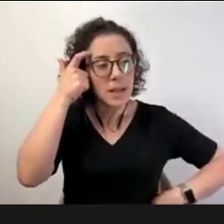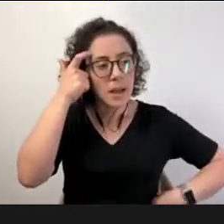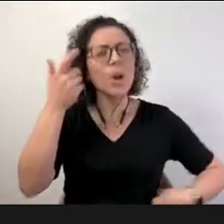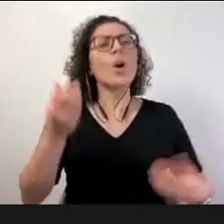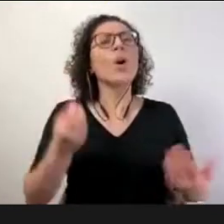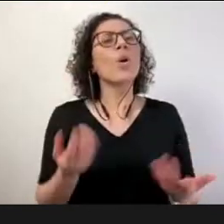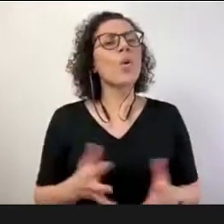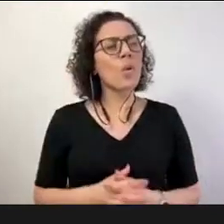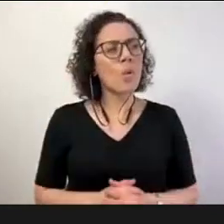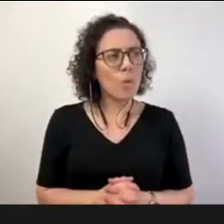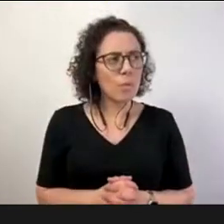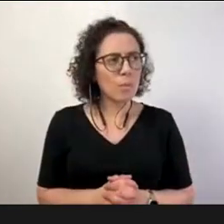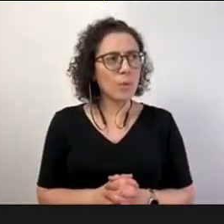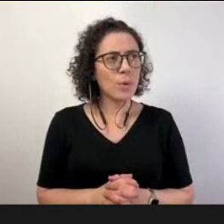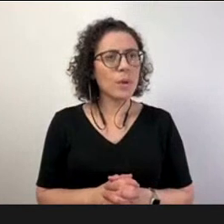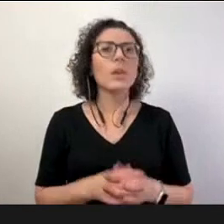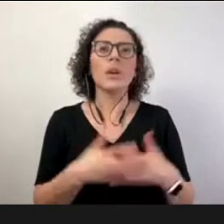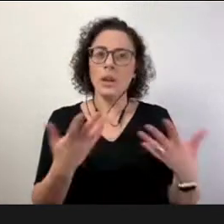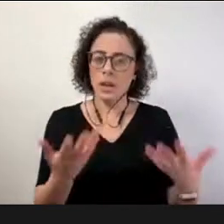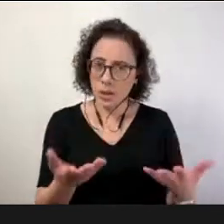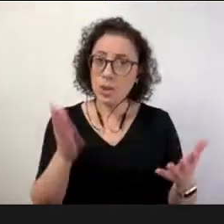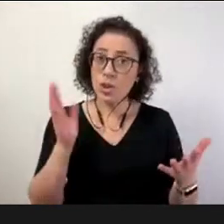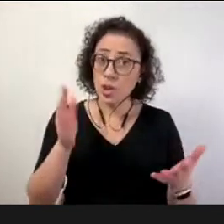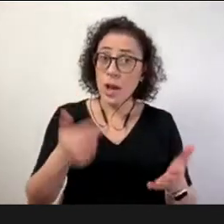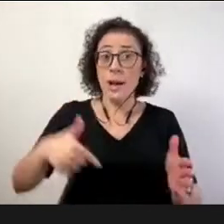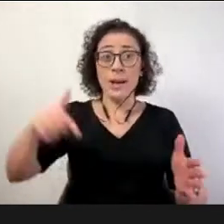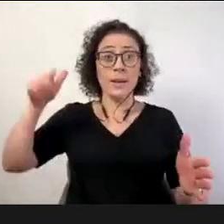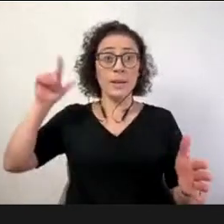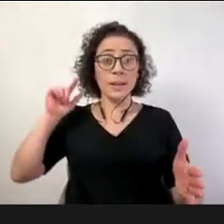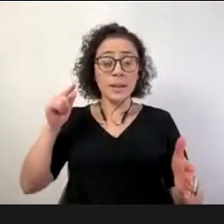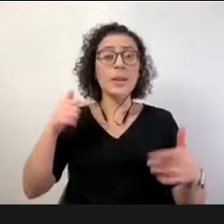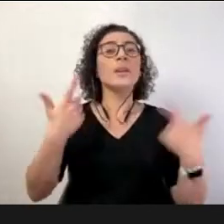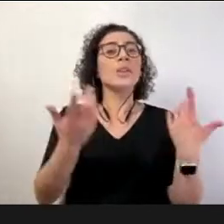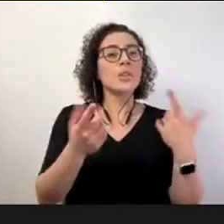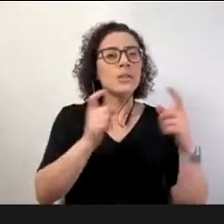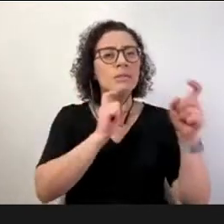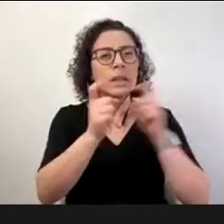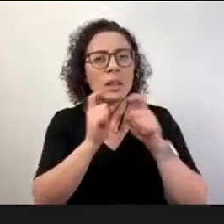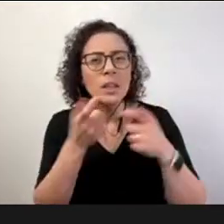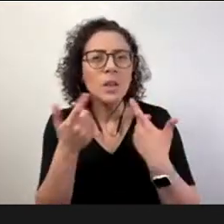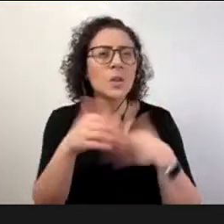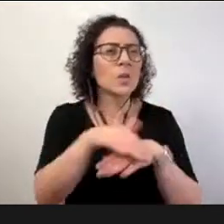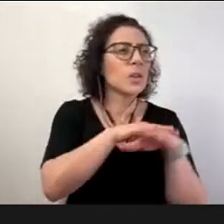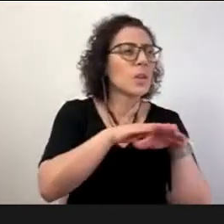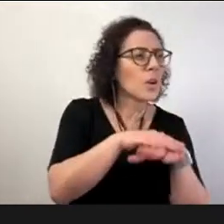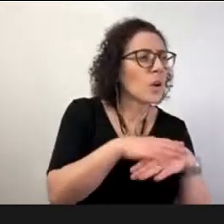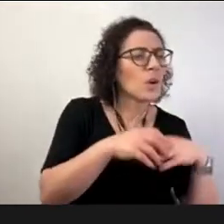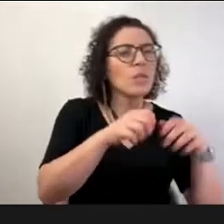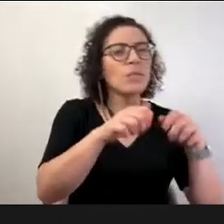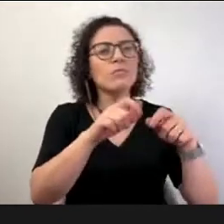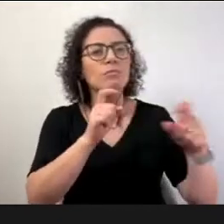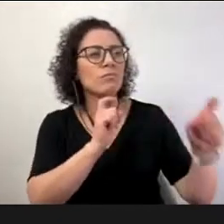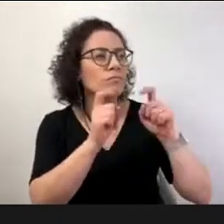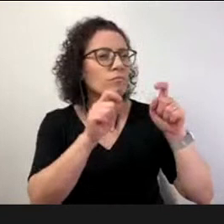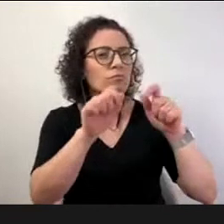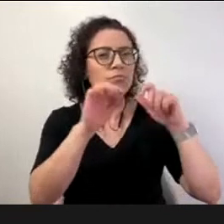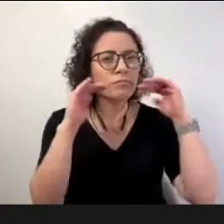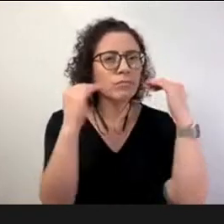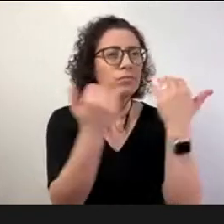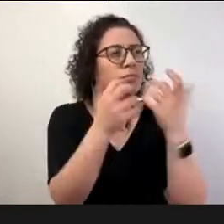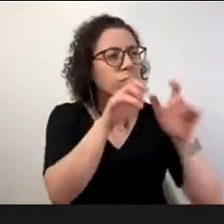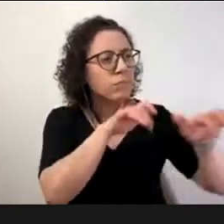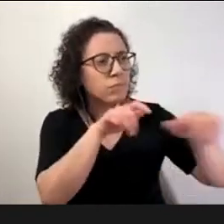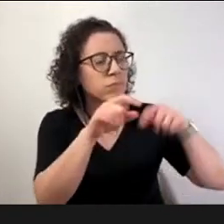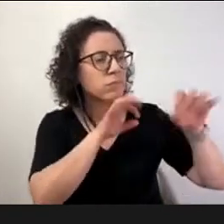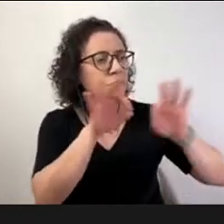contexto e convidou a instituição inteira a conversar sobre isso e acho que isso foi por meio de vários